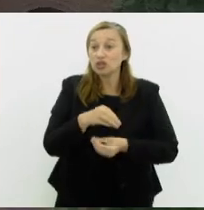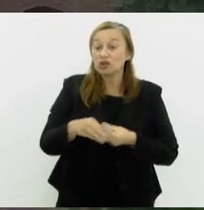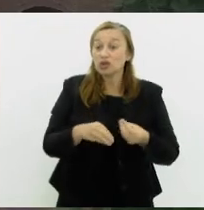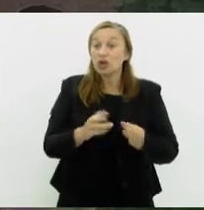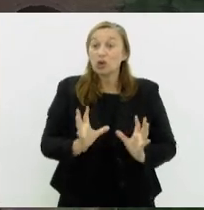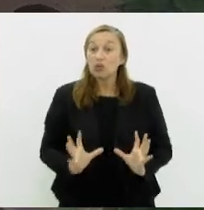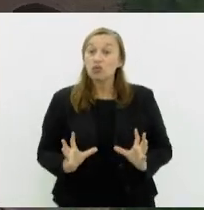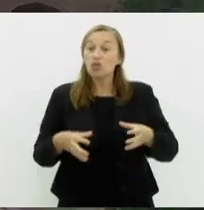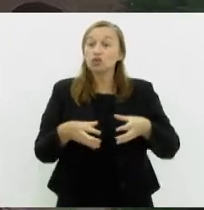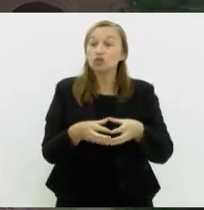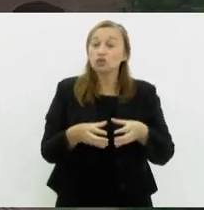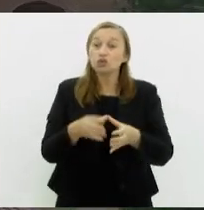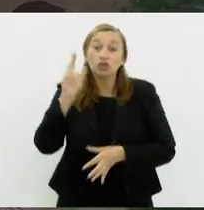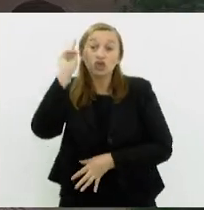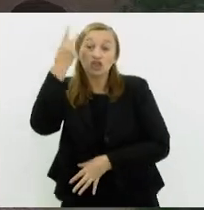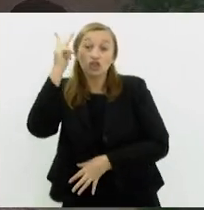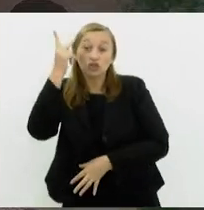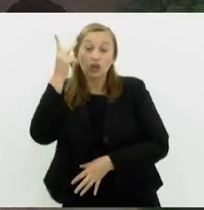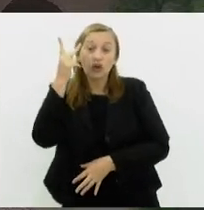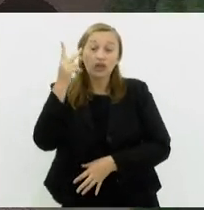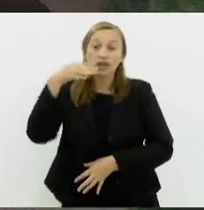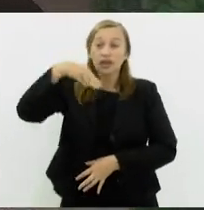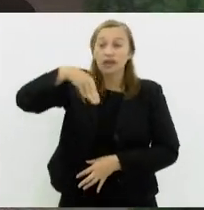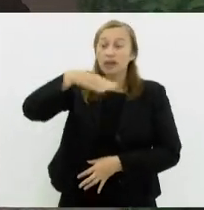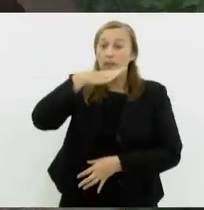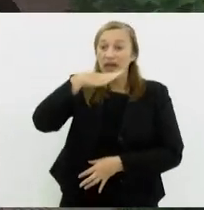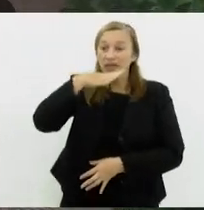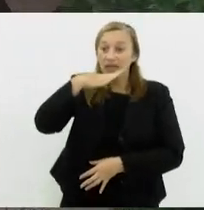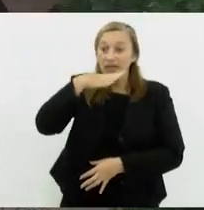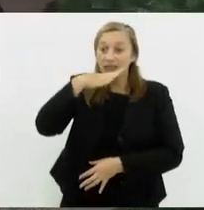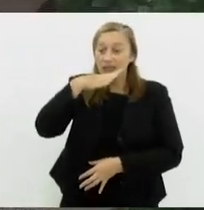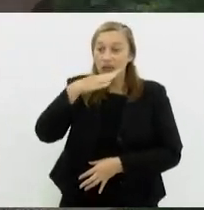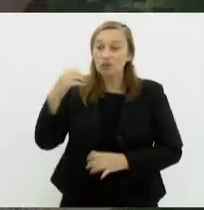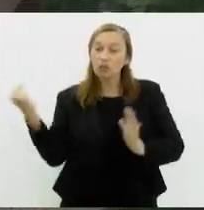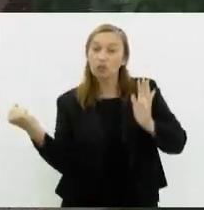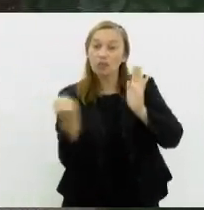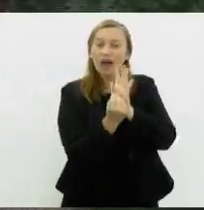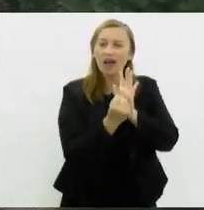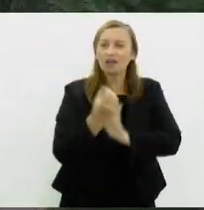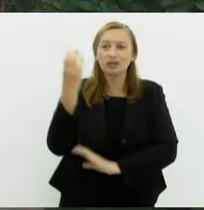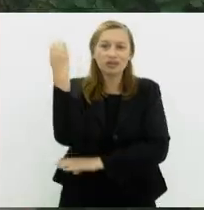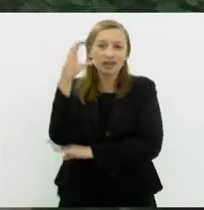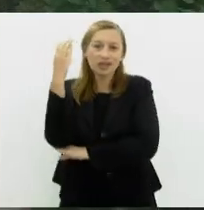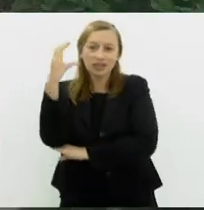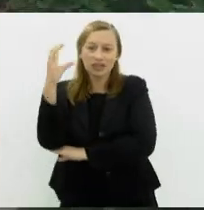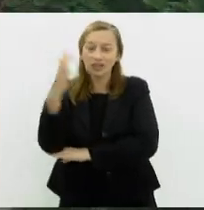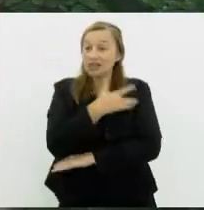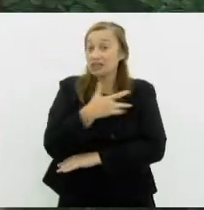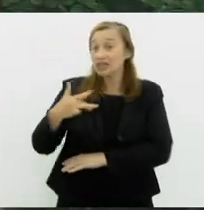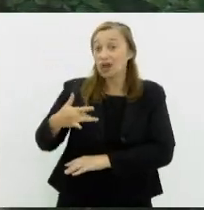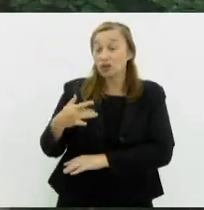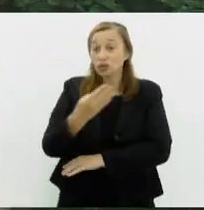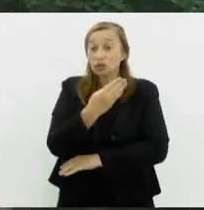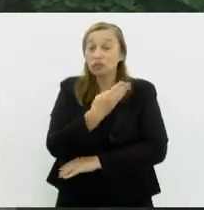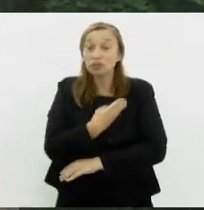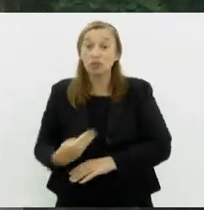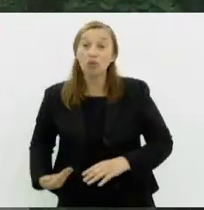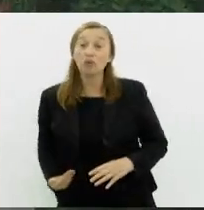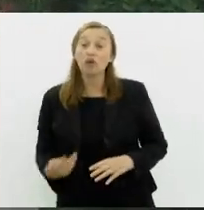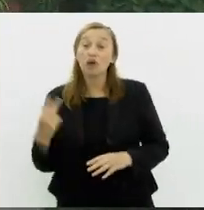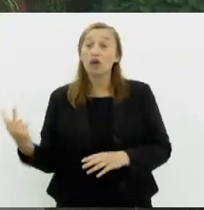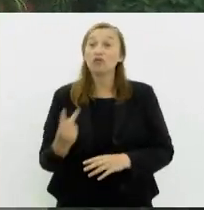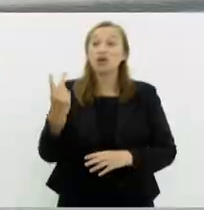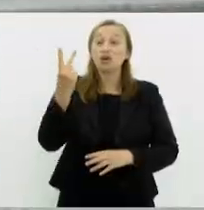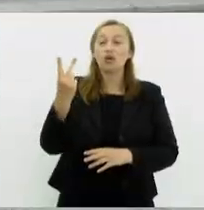Manguinhos é reconhecido por sua importância não apenas como um marco da ciência e da saúde pública brasileira, mas também por seu valor histórico e